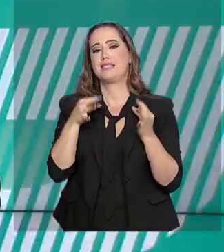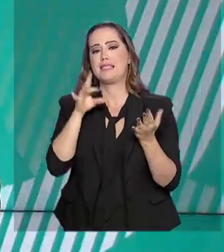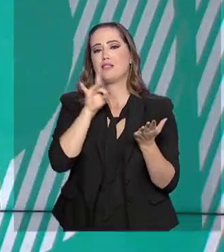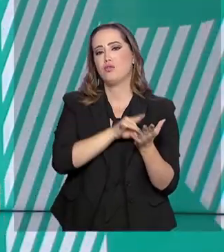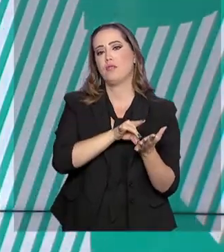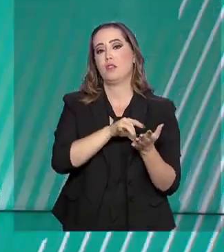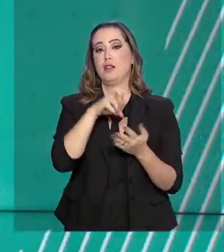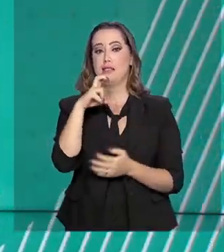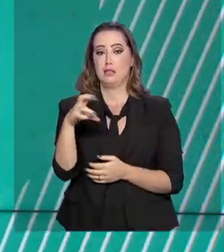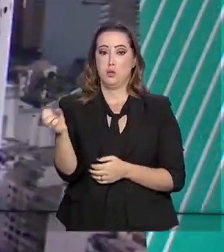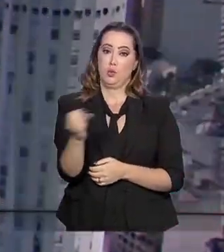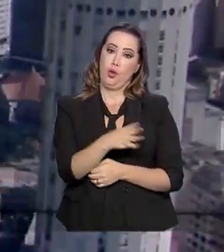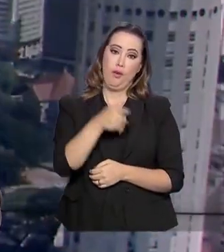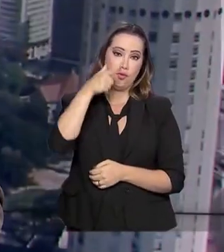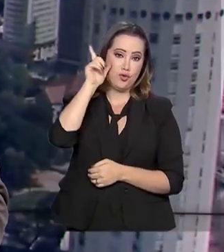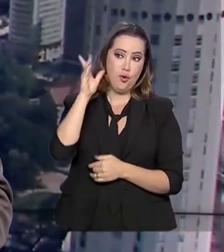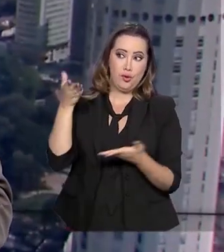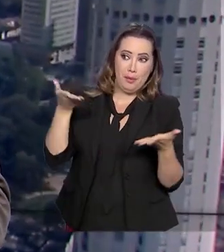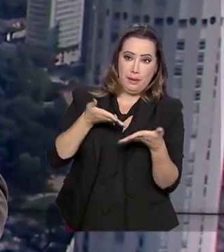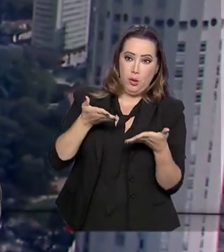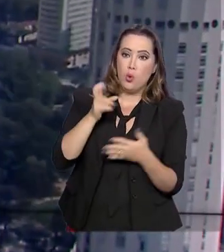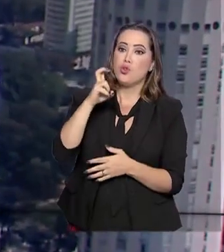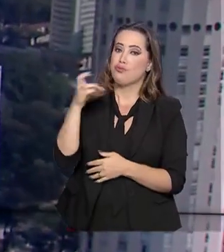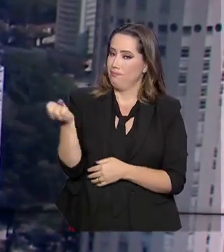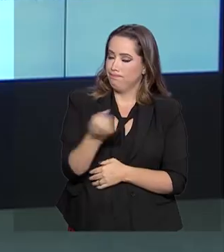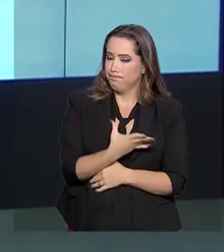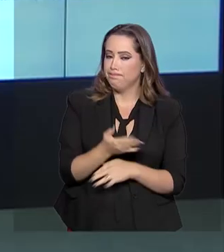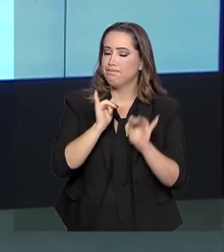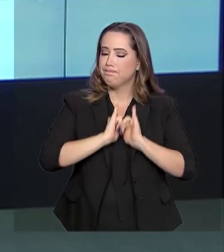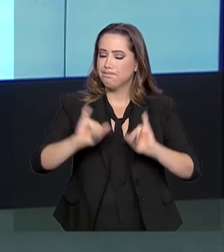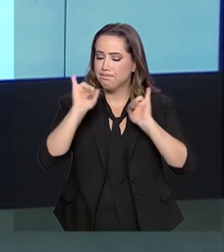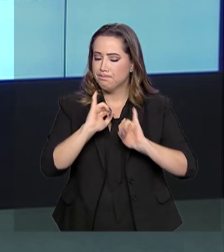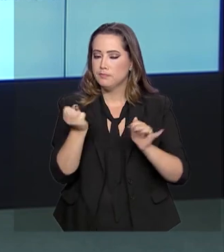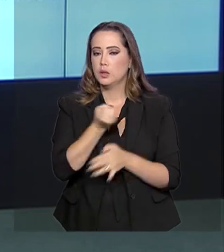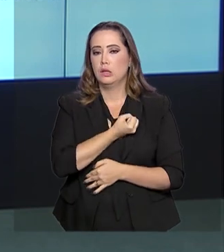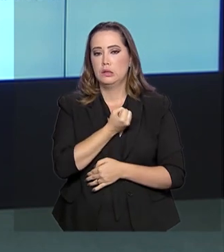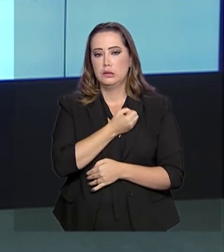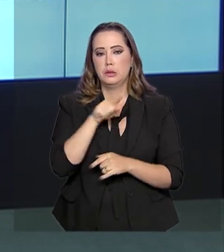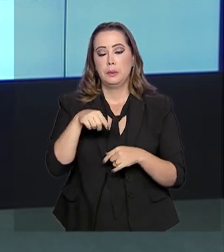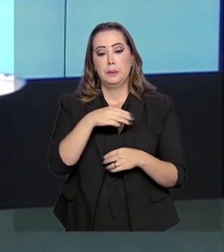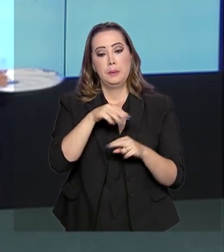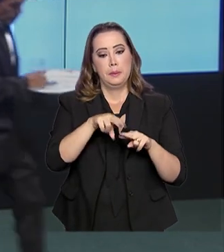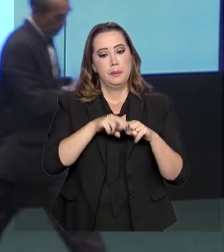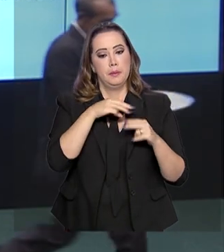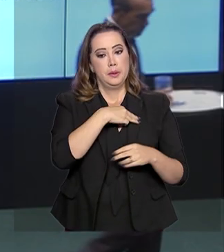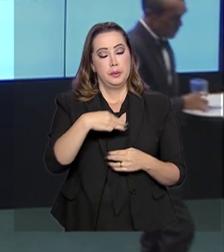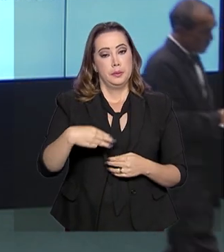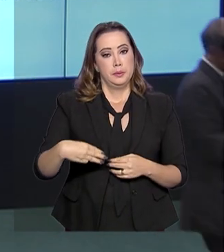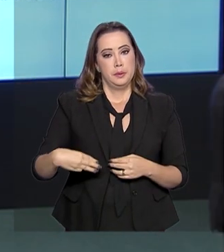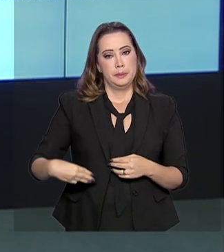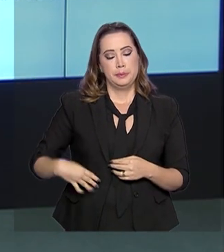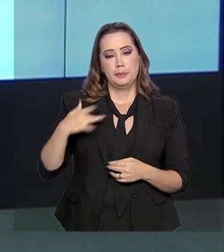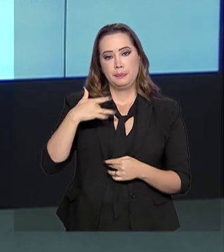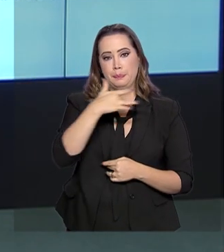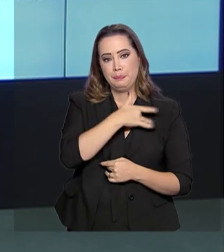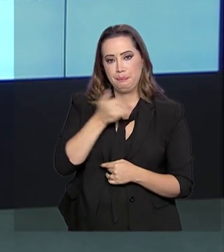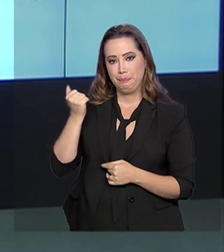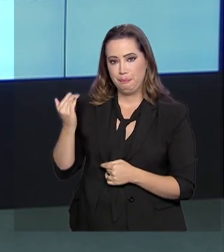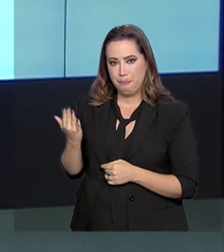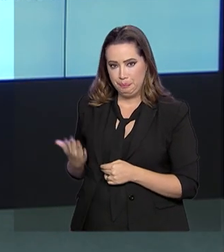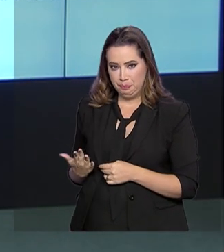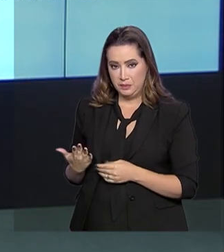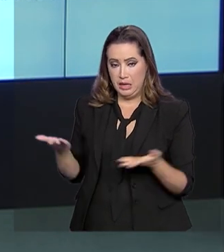5 novos casos de ontem para hoje. Os números foram divulgados agora há pouco pelo ministro da Saúde, Luiz Henrique Mandetta,